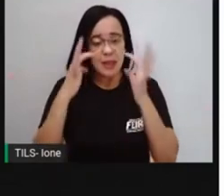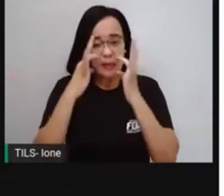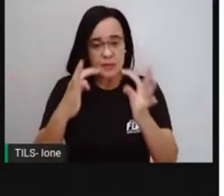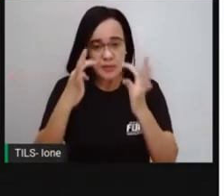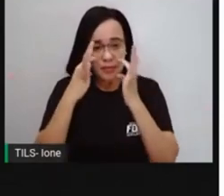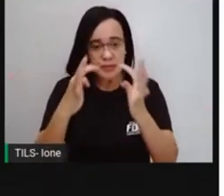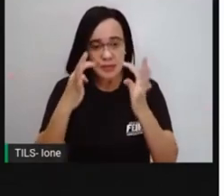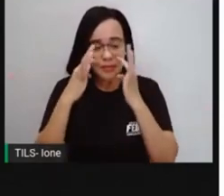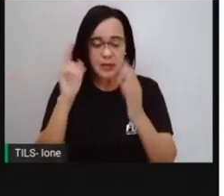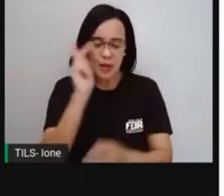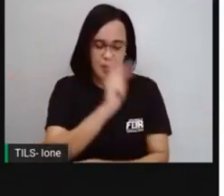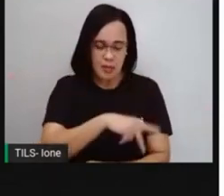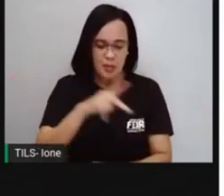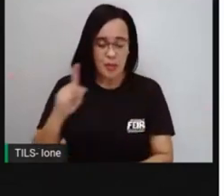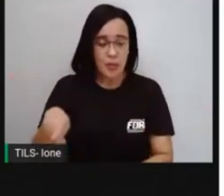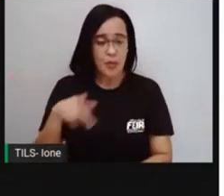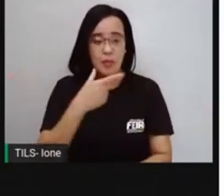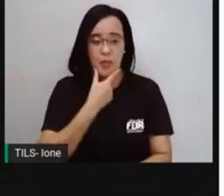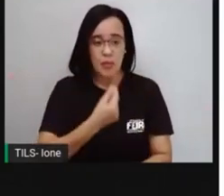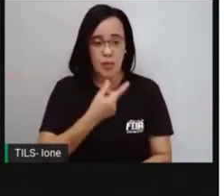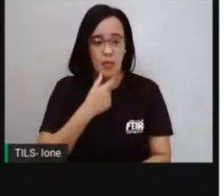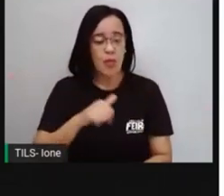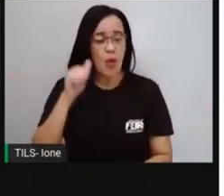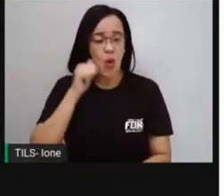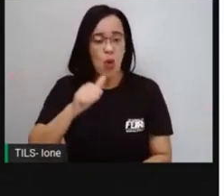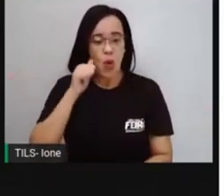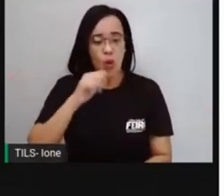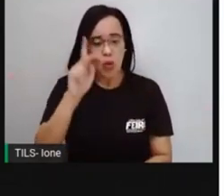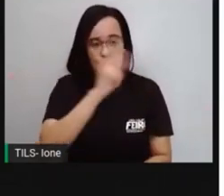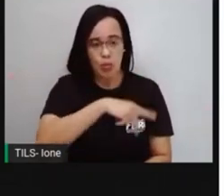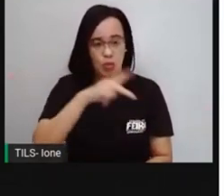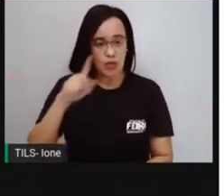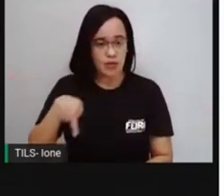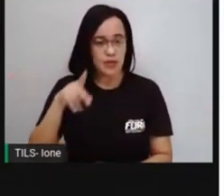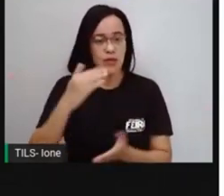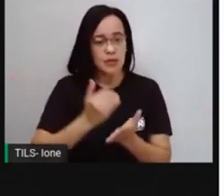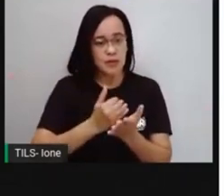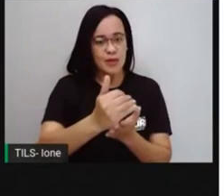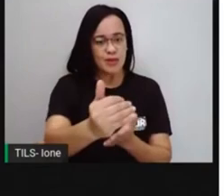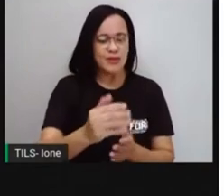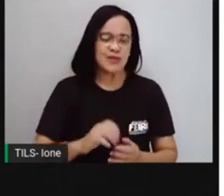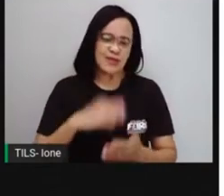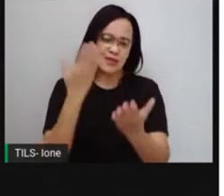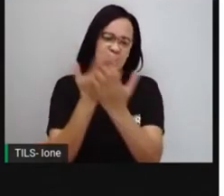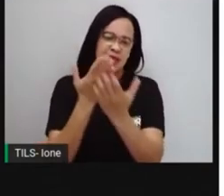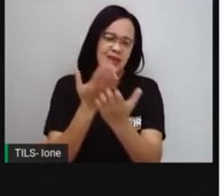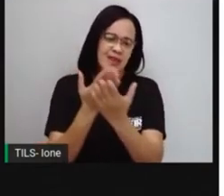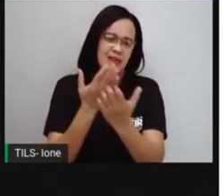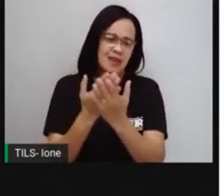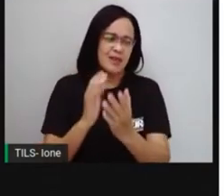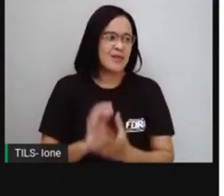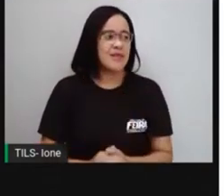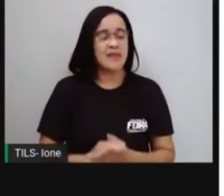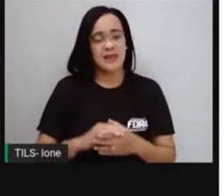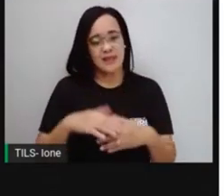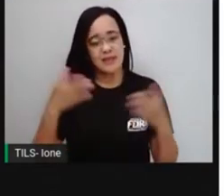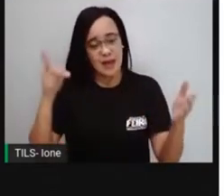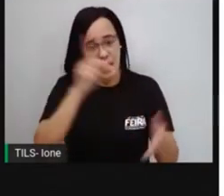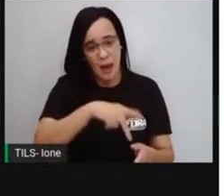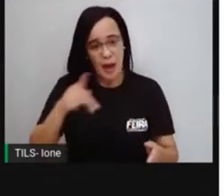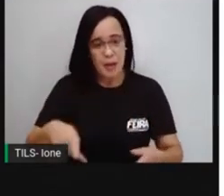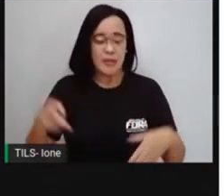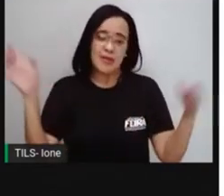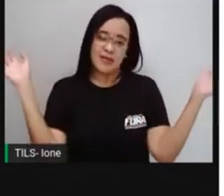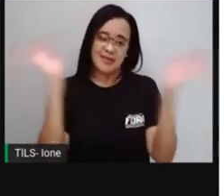é que sua Pró ou seu professor preparou para dar continuidade a essa aula. A Pró se despede, ó, curar.